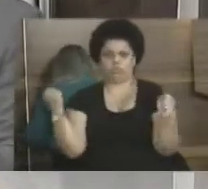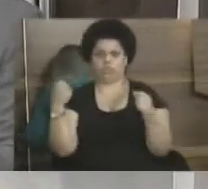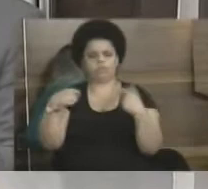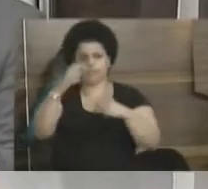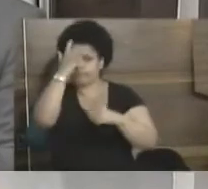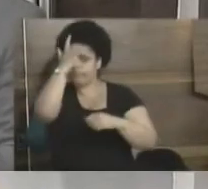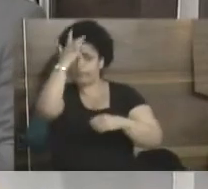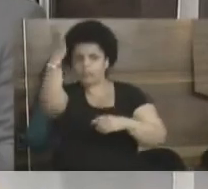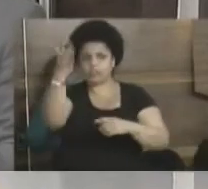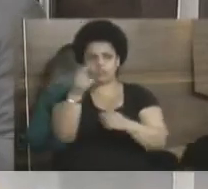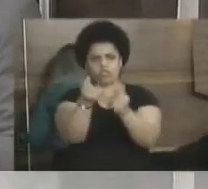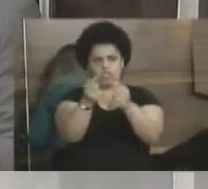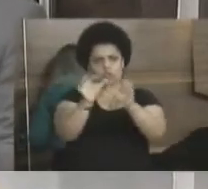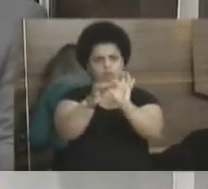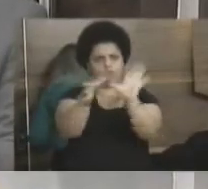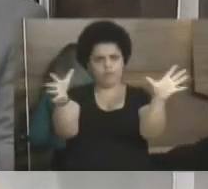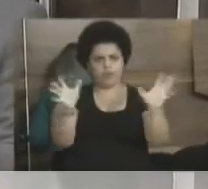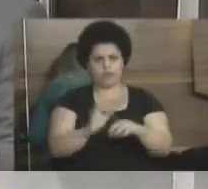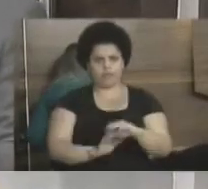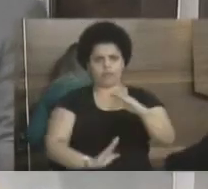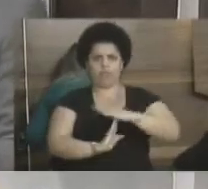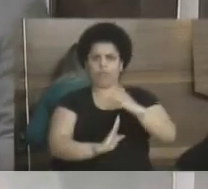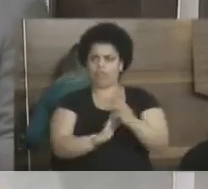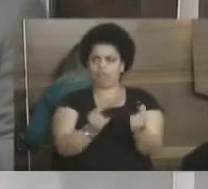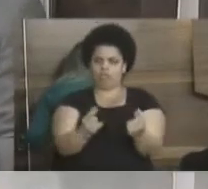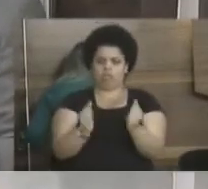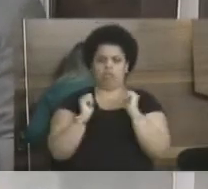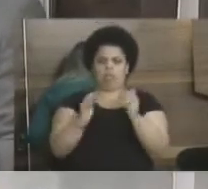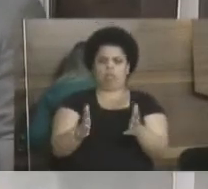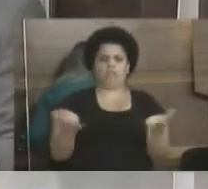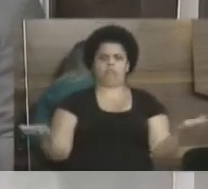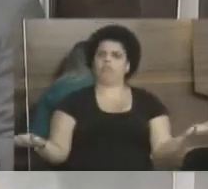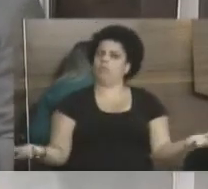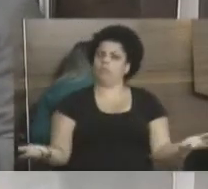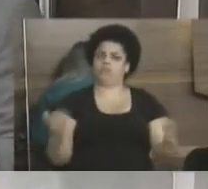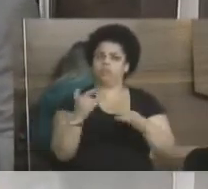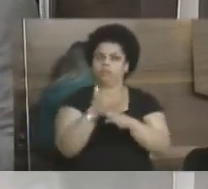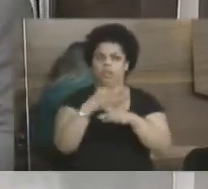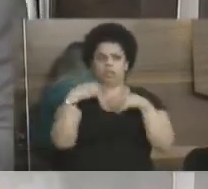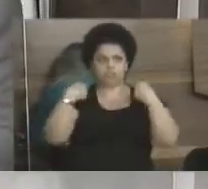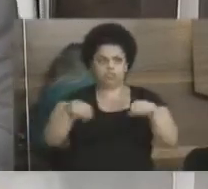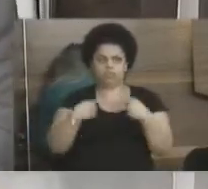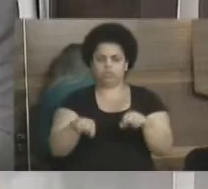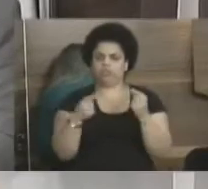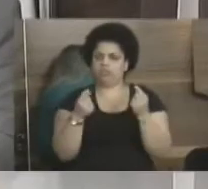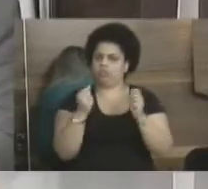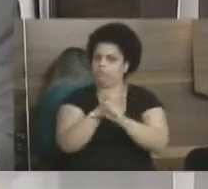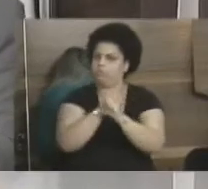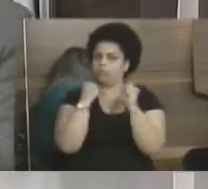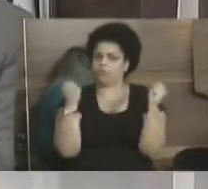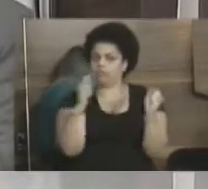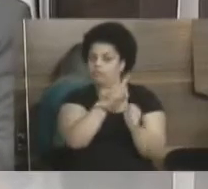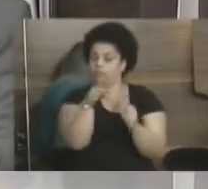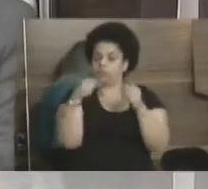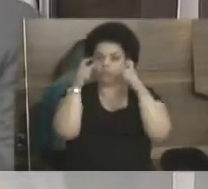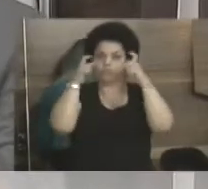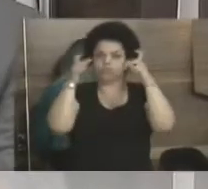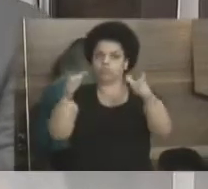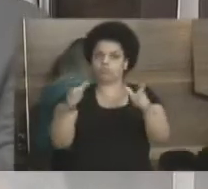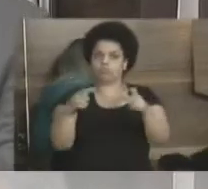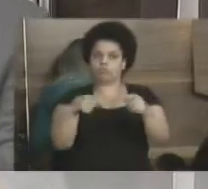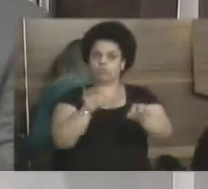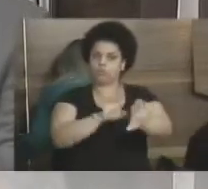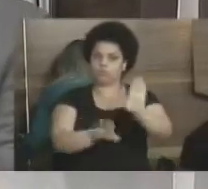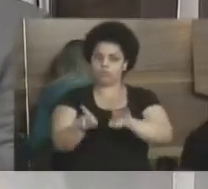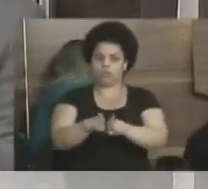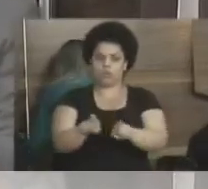Vamos facilitar a entrada do dinheiro. Não vamos barrar dinheiro que está para entrar na nossa cidade, uma cidade que está precisando de dinheiro. E depois, vamos pensar na